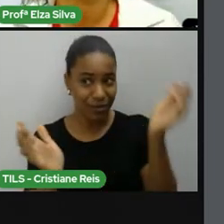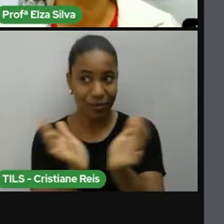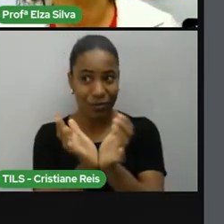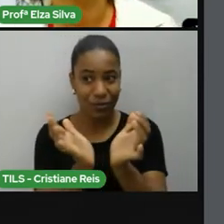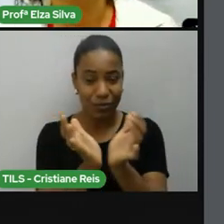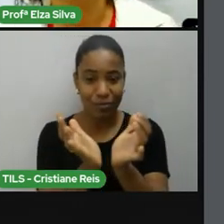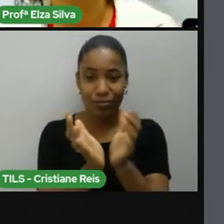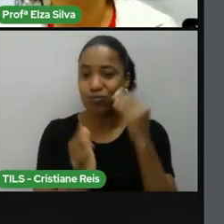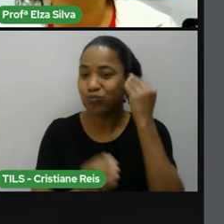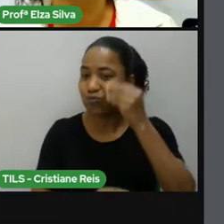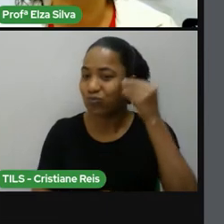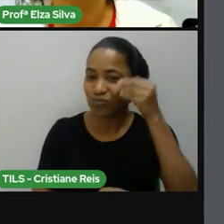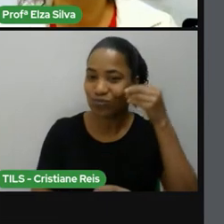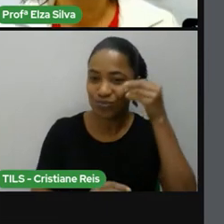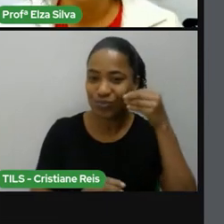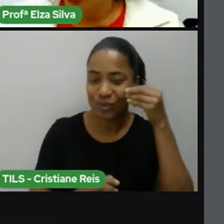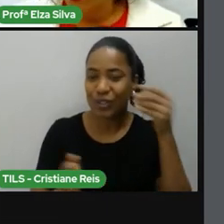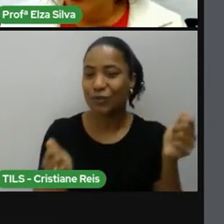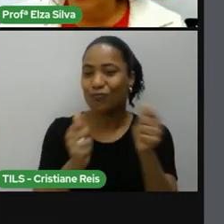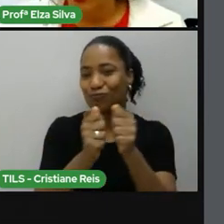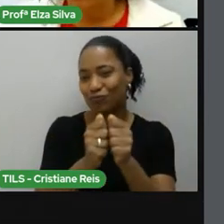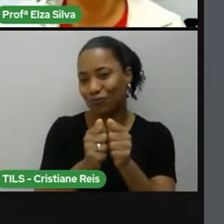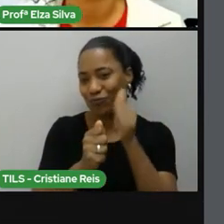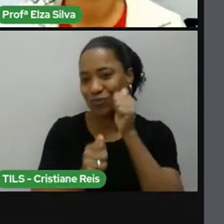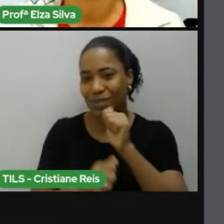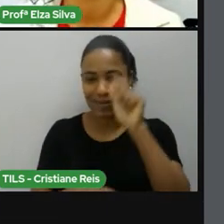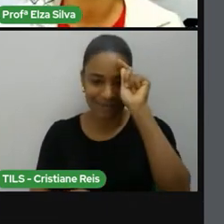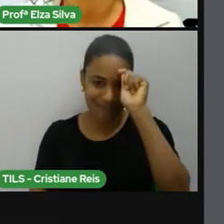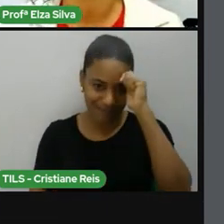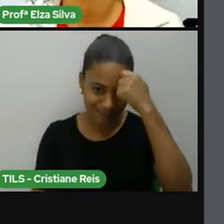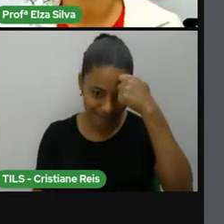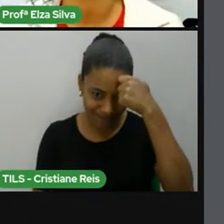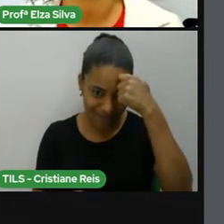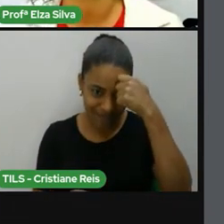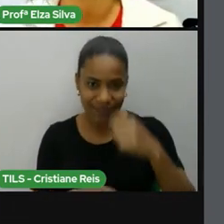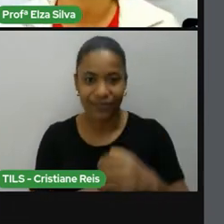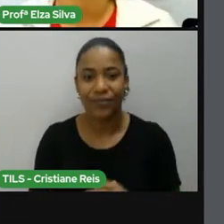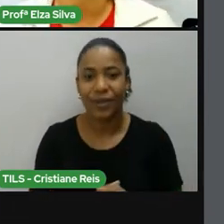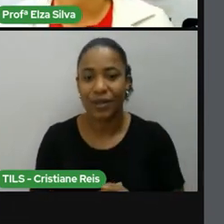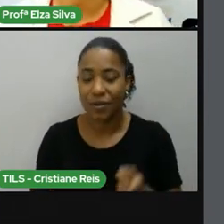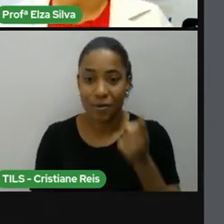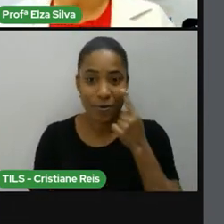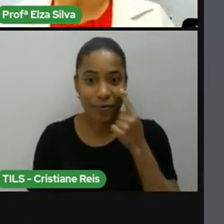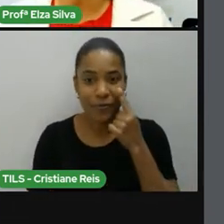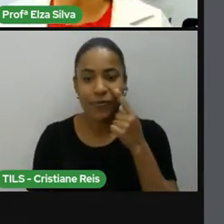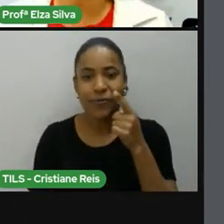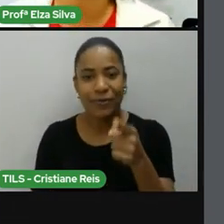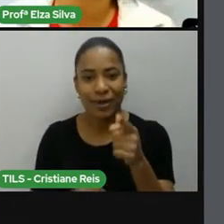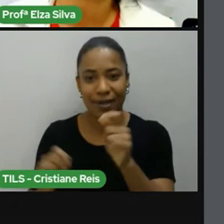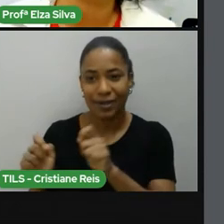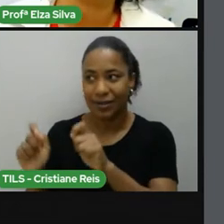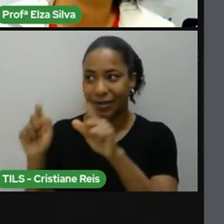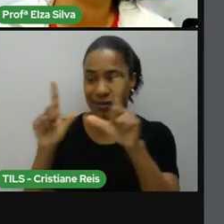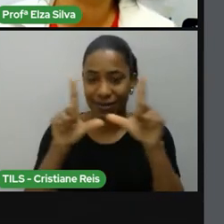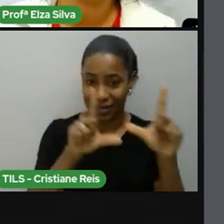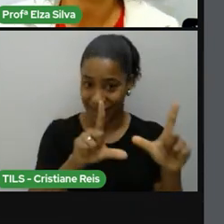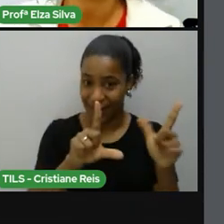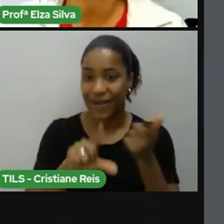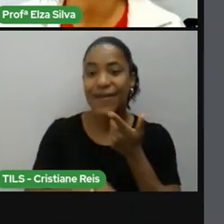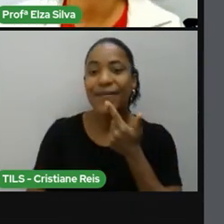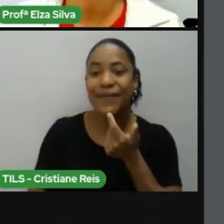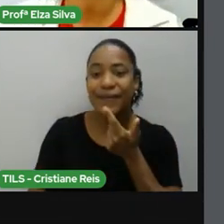as mulheres negras. Observe, voltando aqui um pouco no slide, que eu destaquei de vermelho